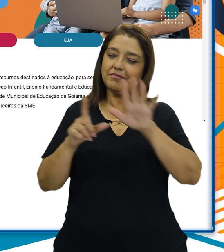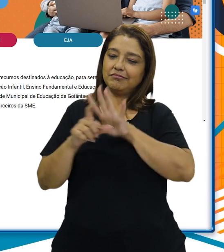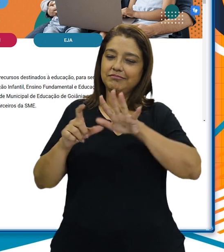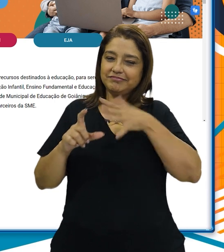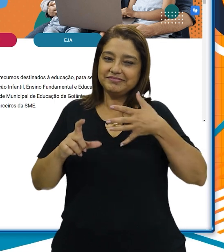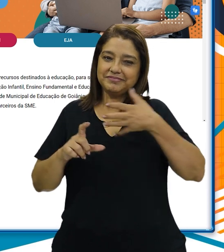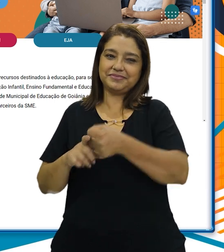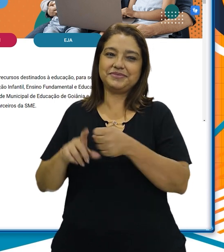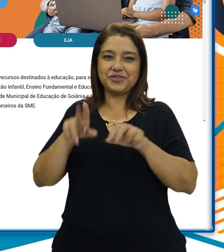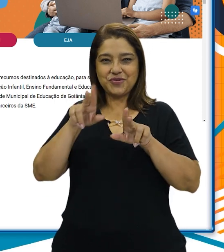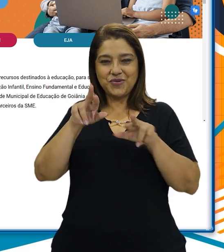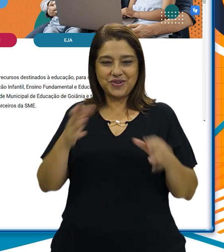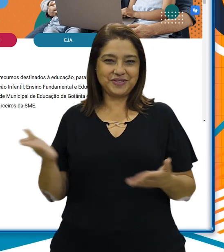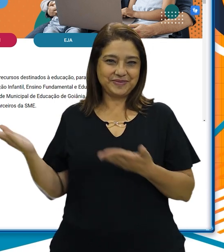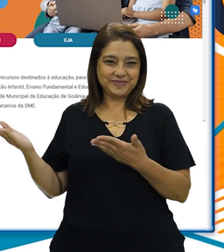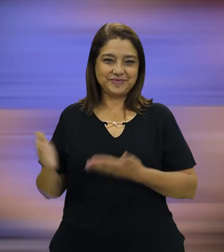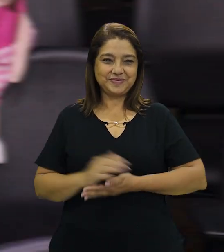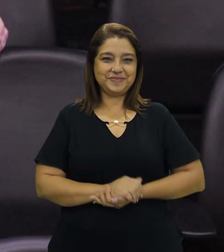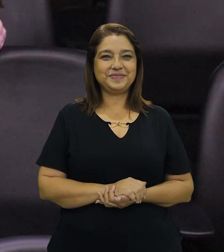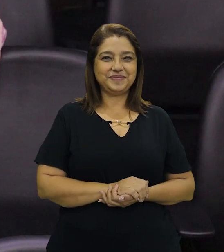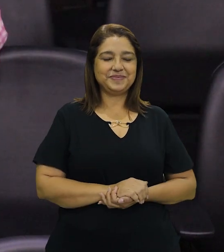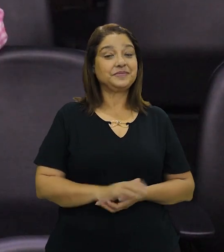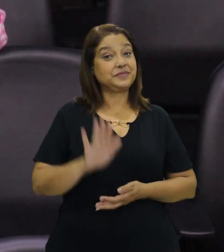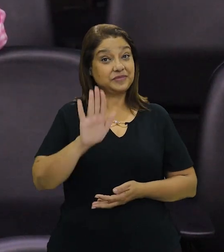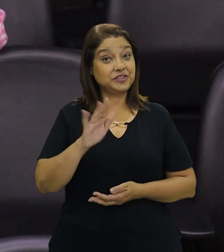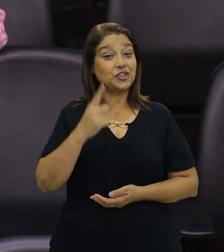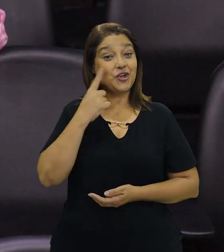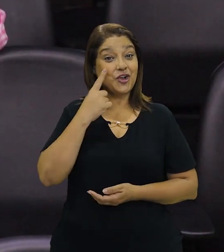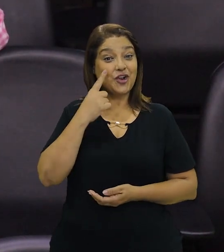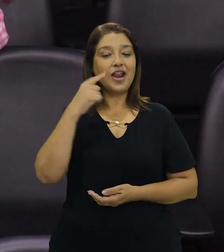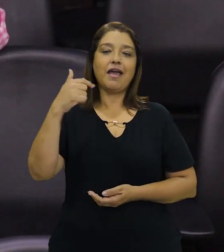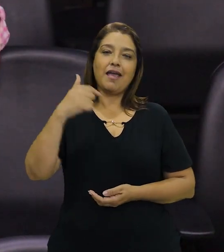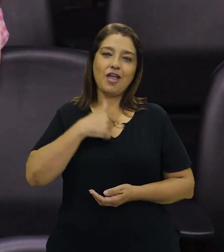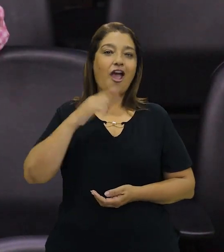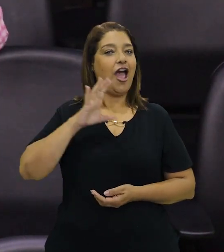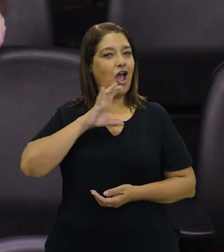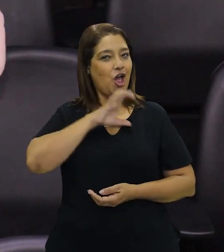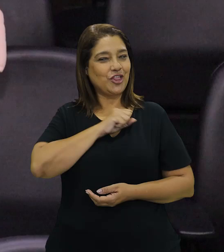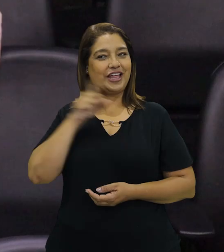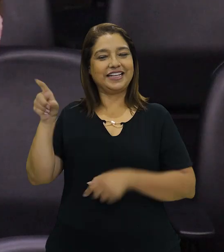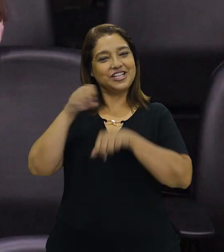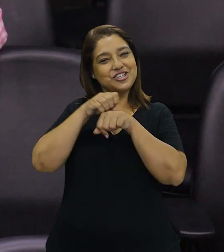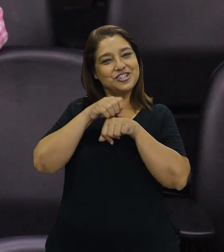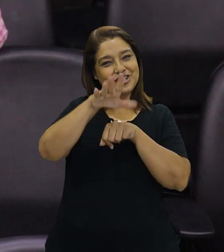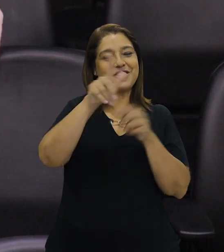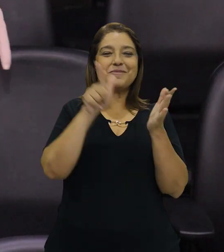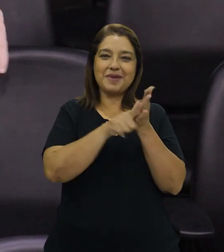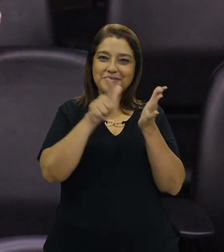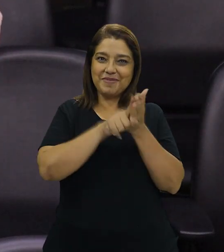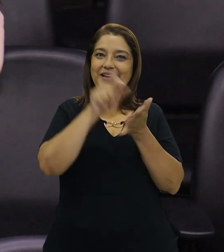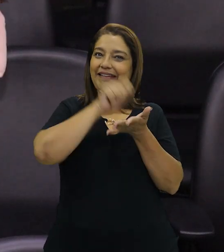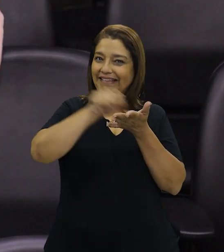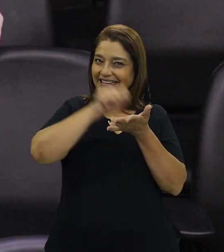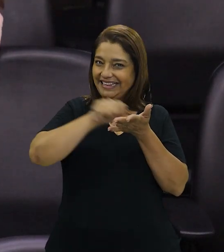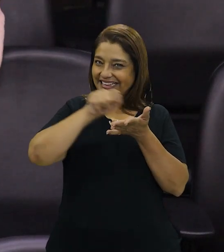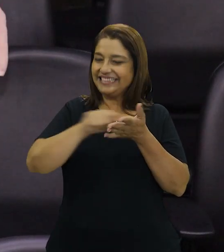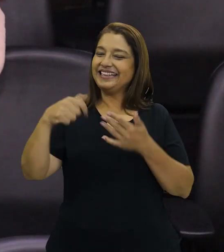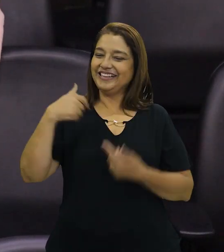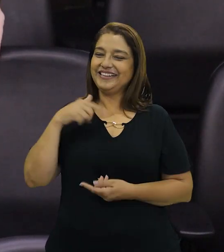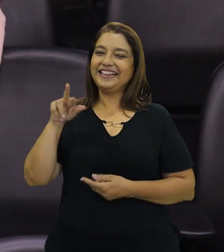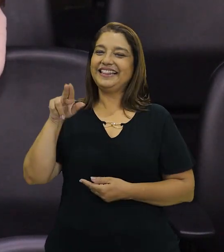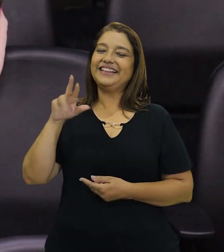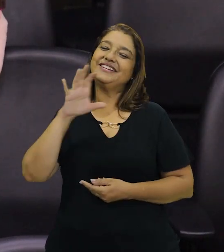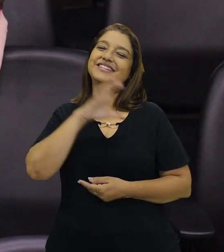que aparece aí no seu vídeo. Gigi, eu ia dizer que eu adorei a sua dica do papel e caneta, né? Ah, adorei também!